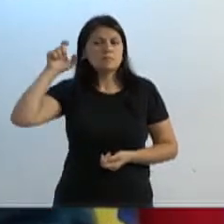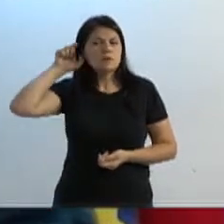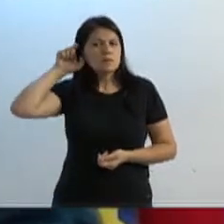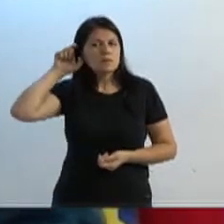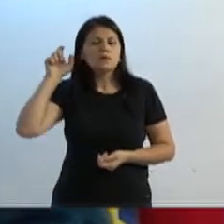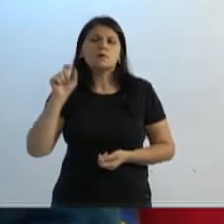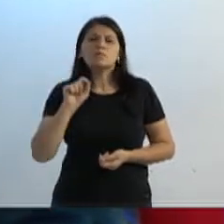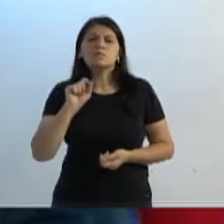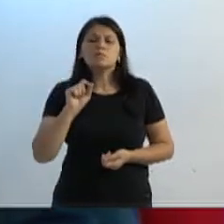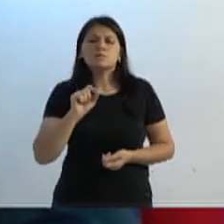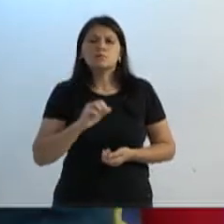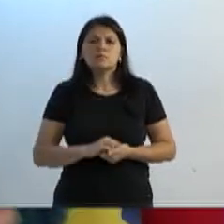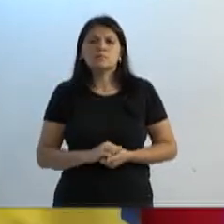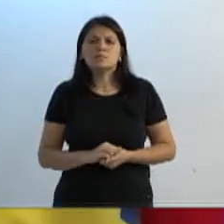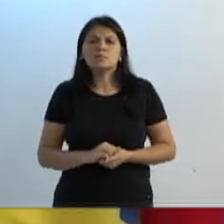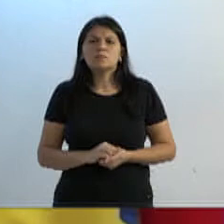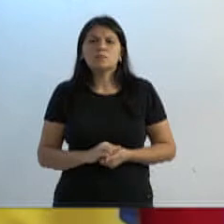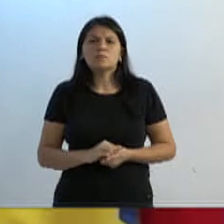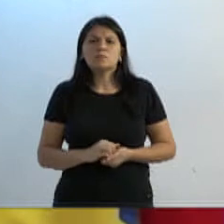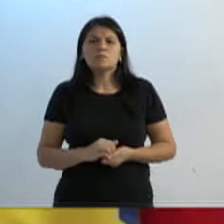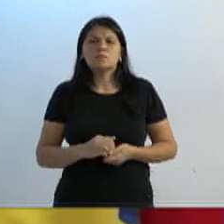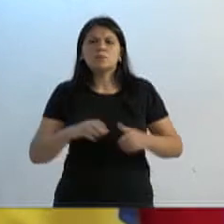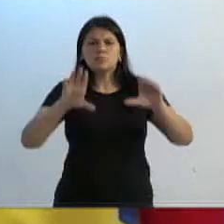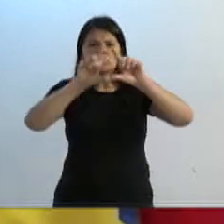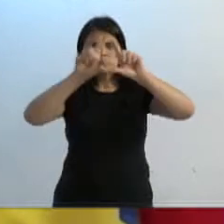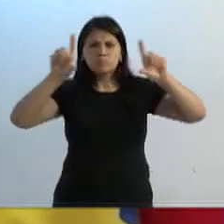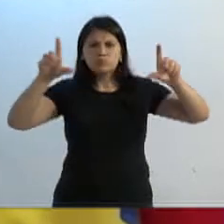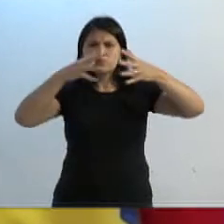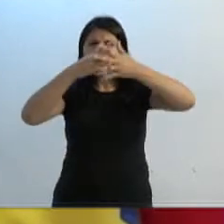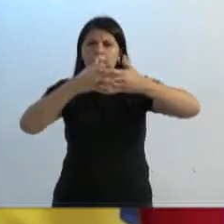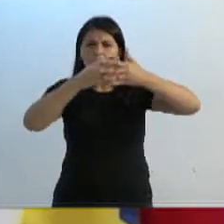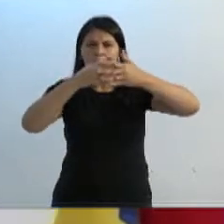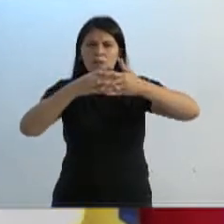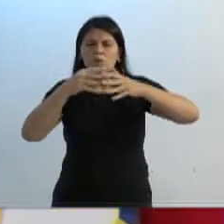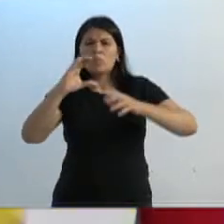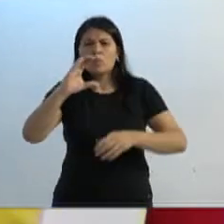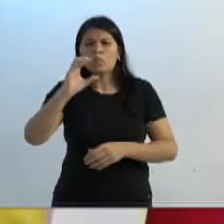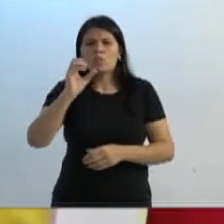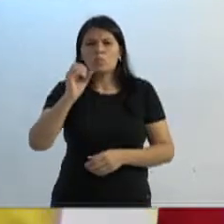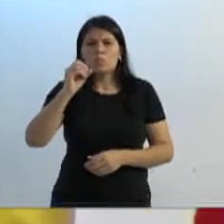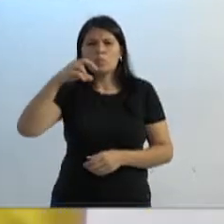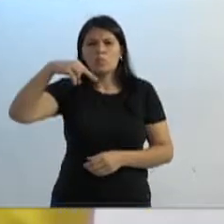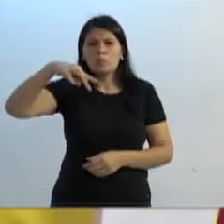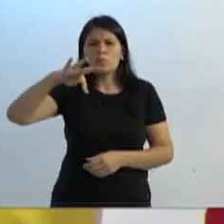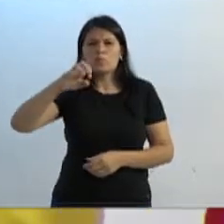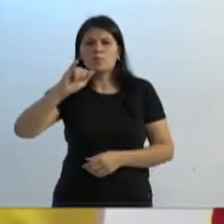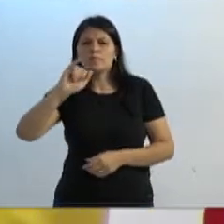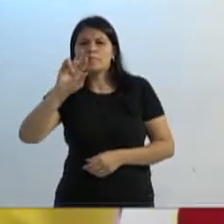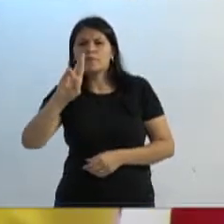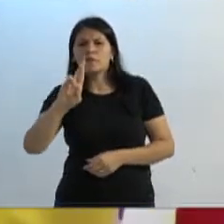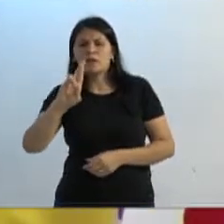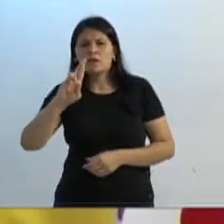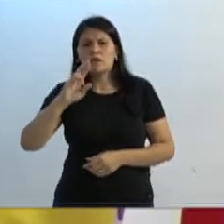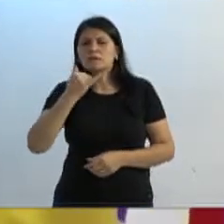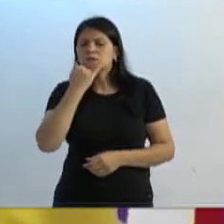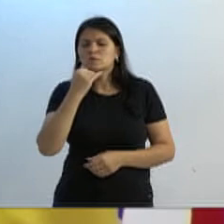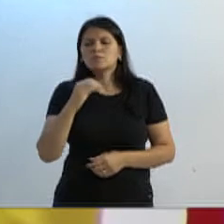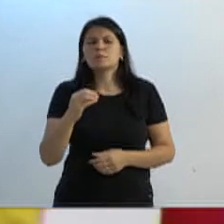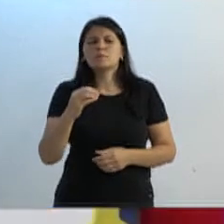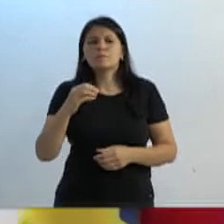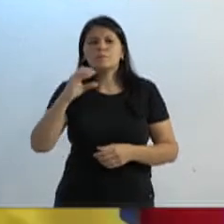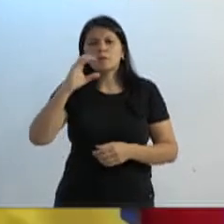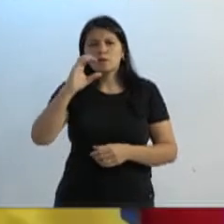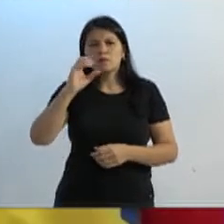sobre os containers da nossa cidade. Eu recebi a resposta aqui, que na próxima licitação vai ser implantado mais alguns. Eu acho que essa